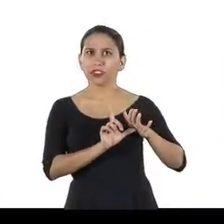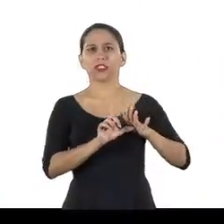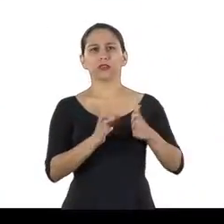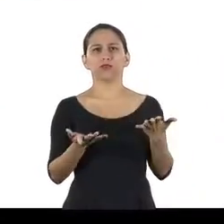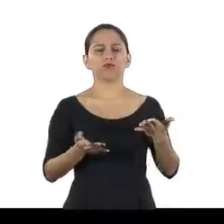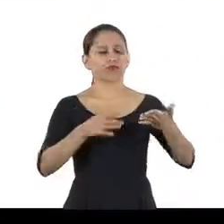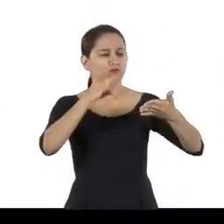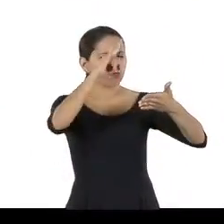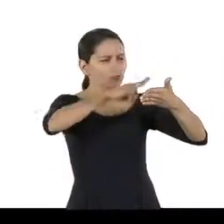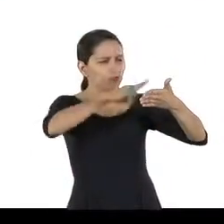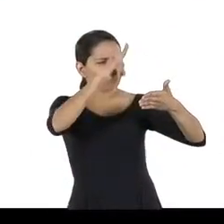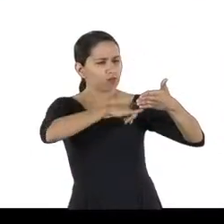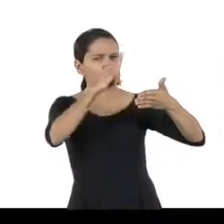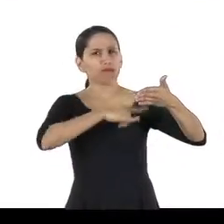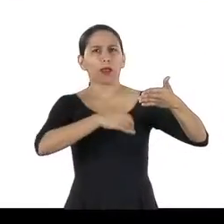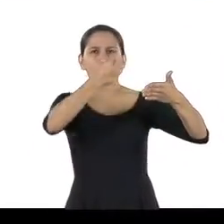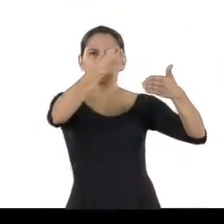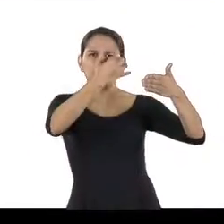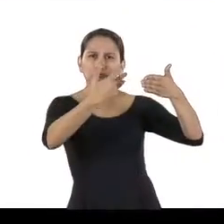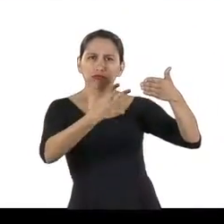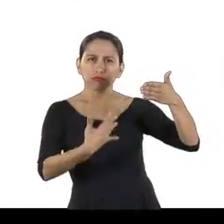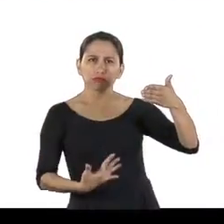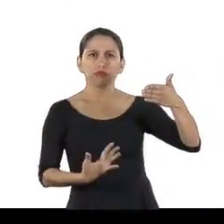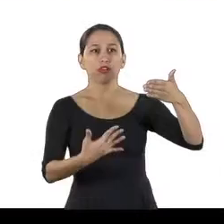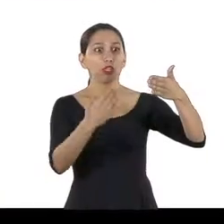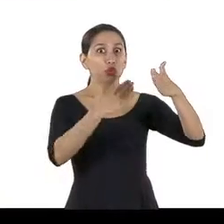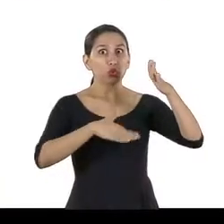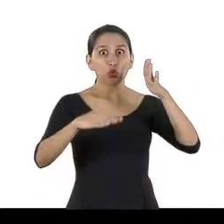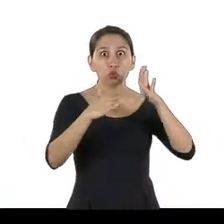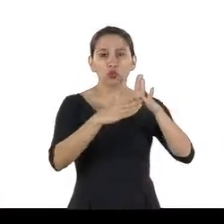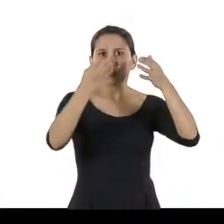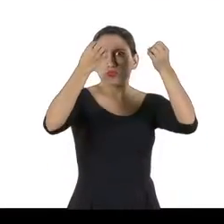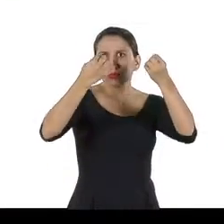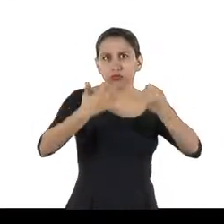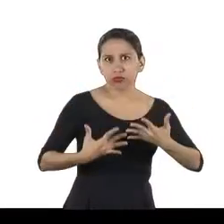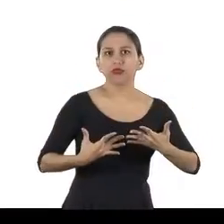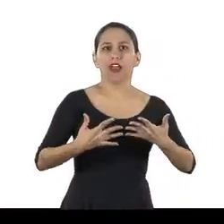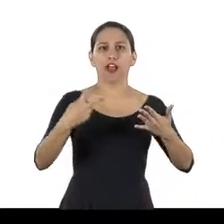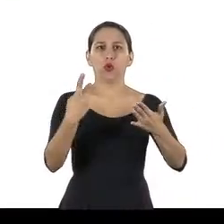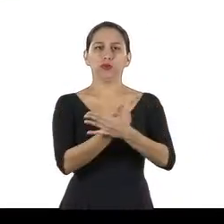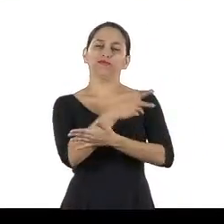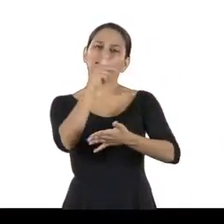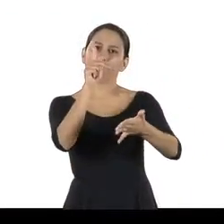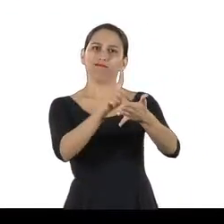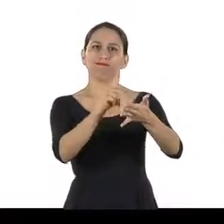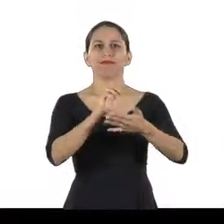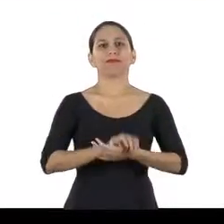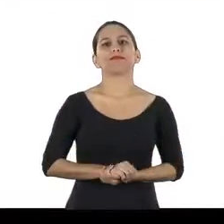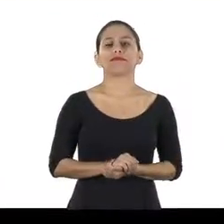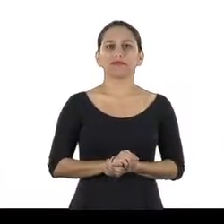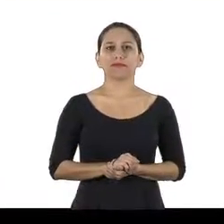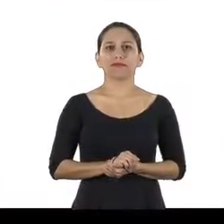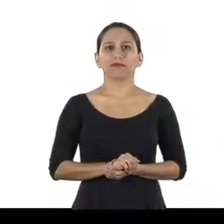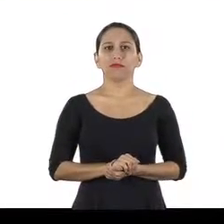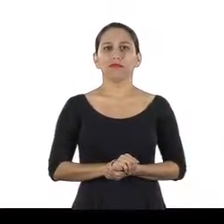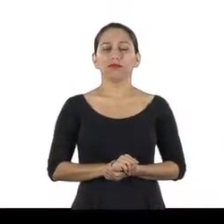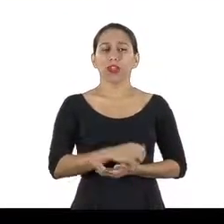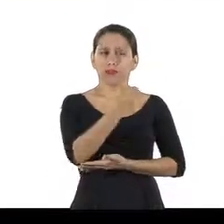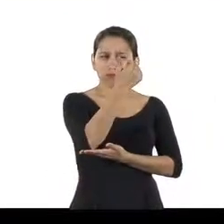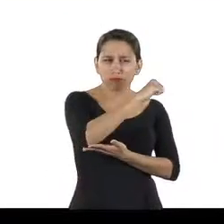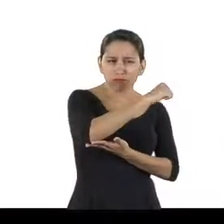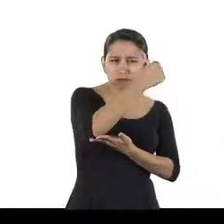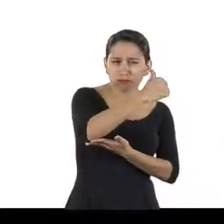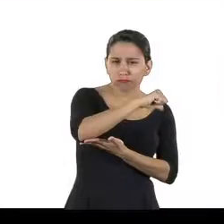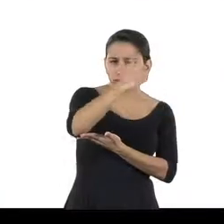implantação de controles para reduzir ou eliminar esses impactos é realizada. A partir dessa análise,